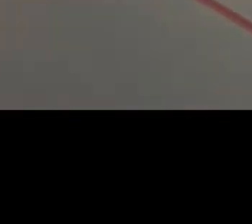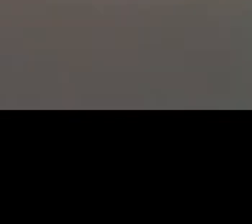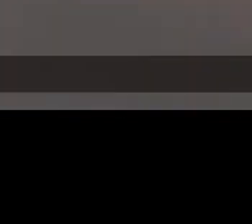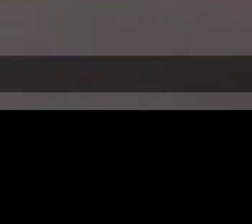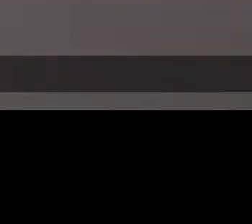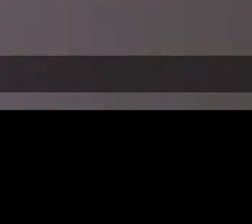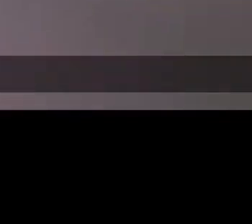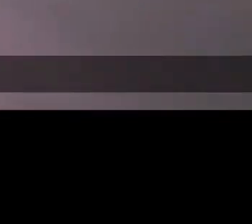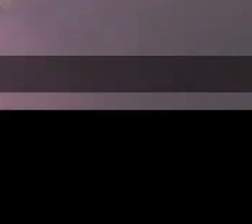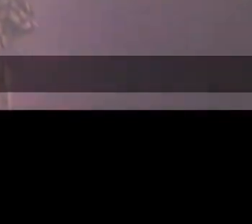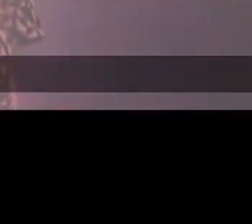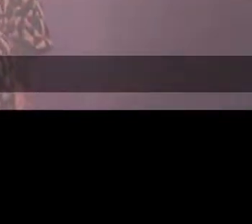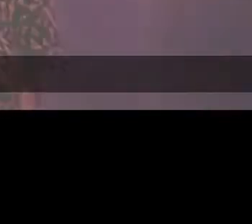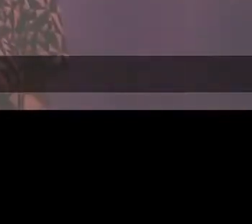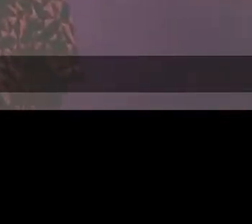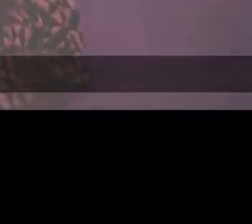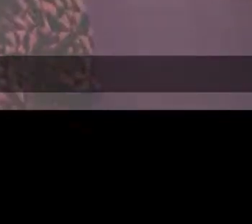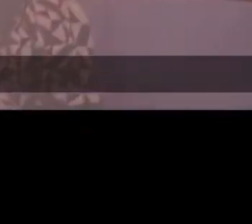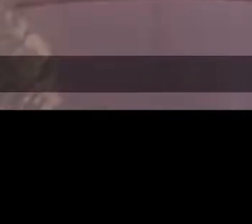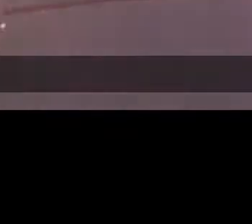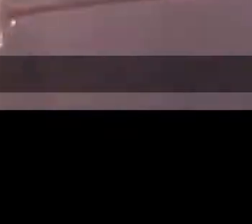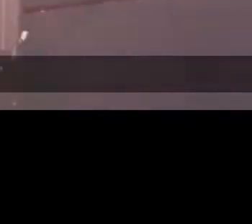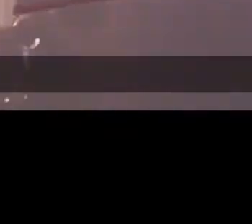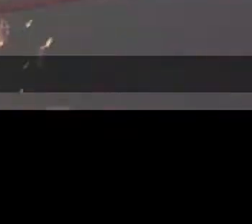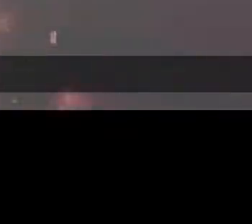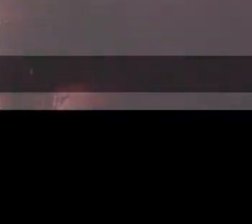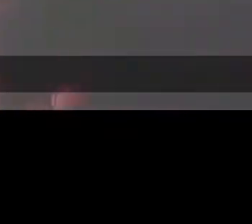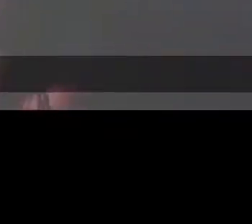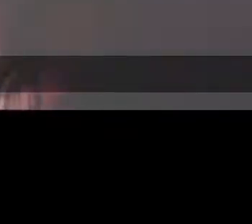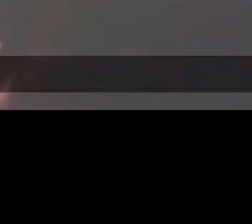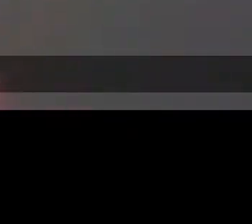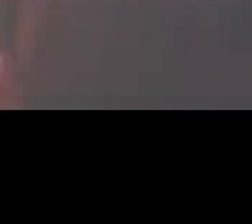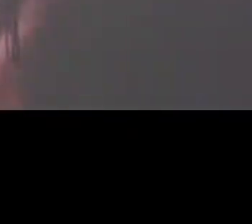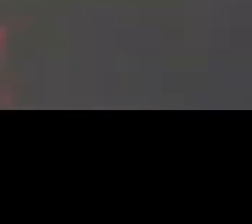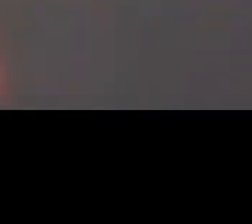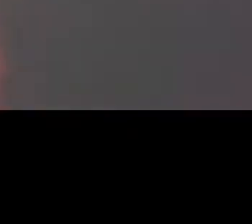Pode estar ajudando quem está torcendo para realizar um sonho.